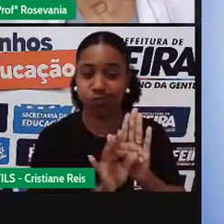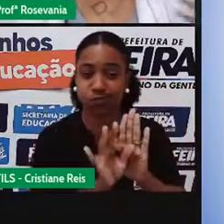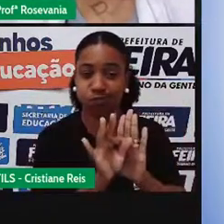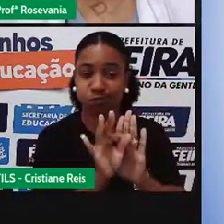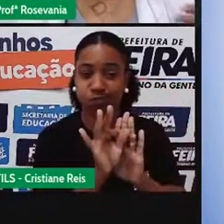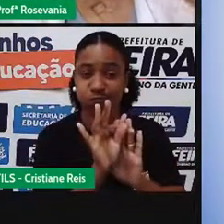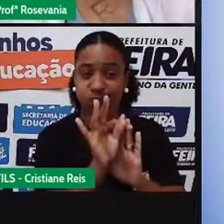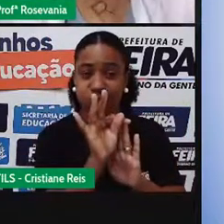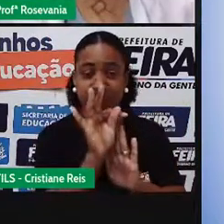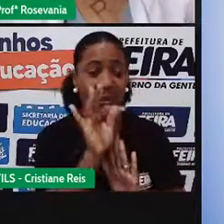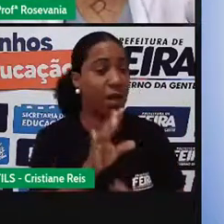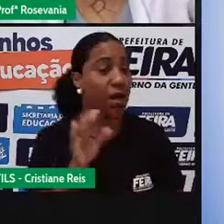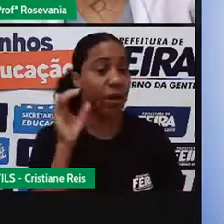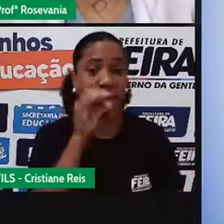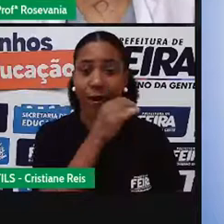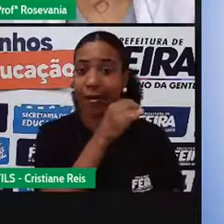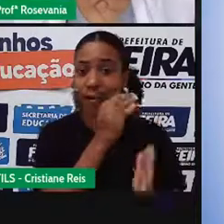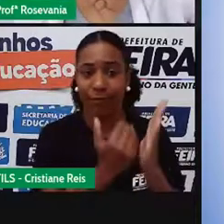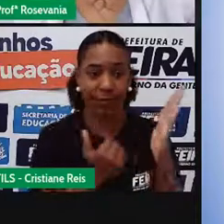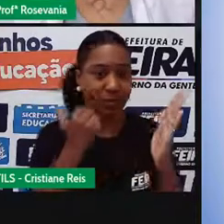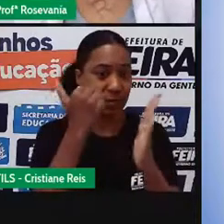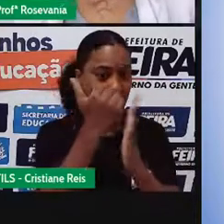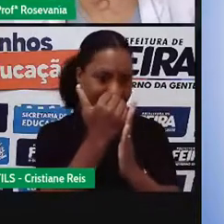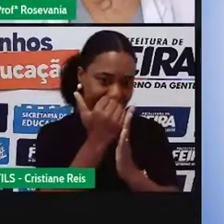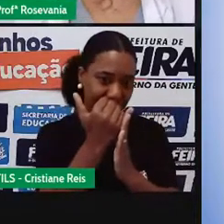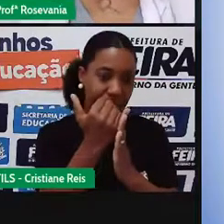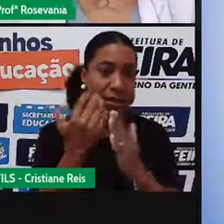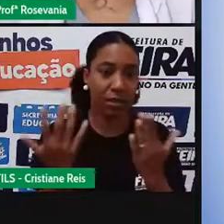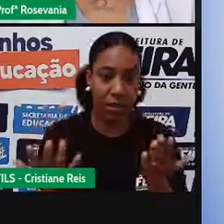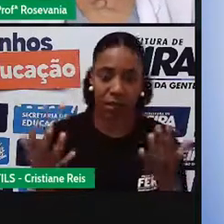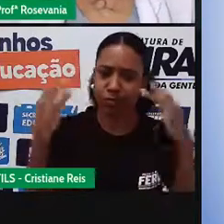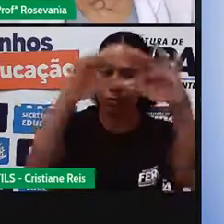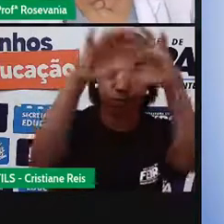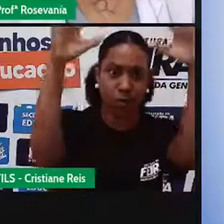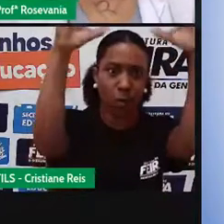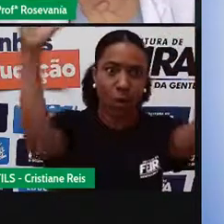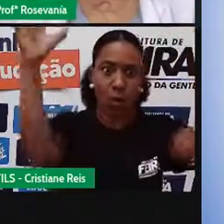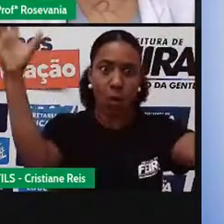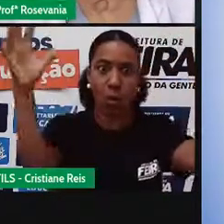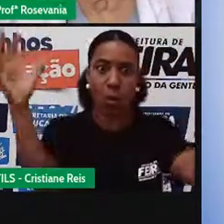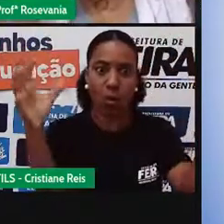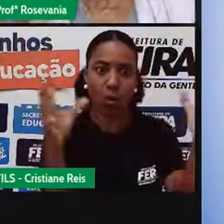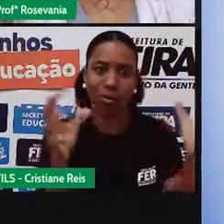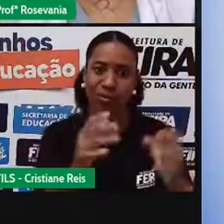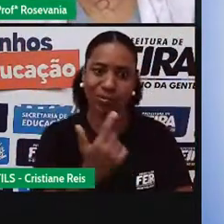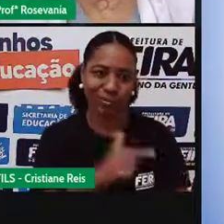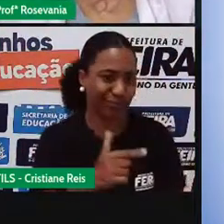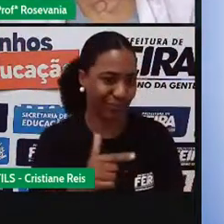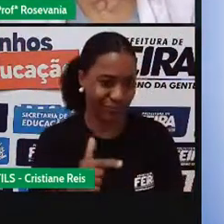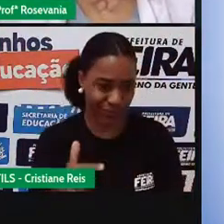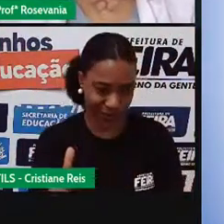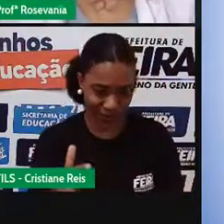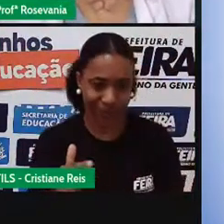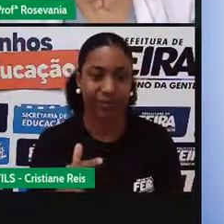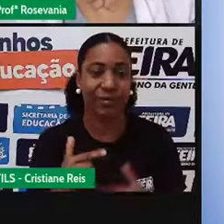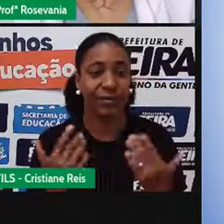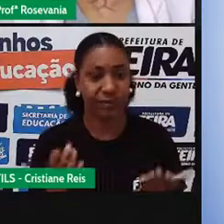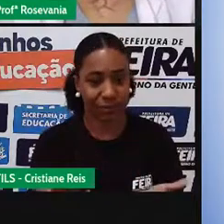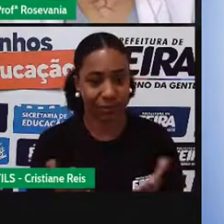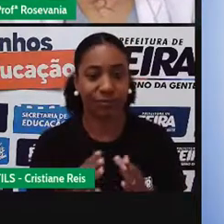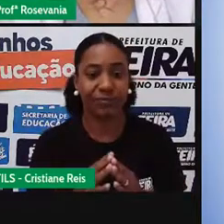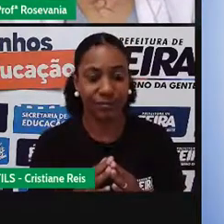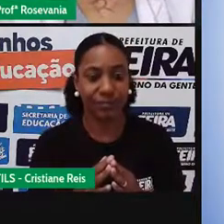formação daquelas plantas, né, bem mais arbórea, né, com copas enormes, os caulos, né, a gente não, pelo contrário.